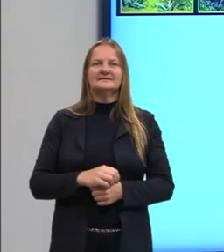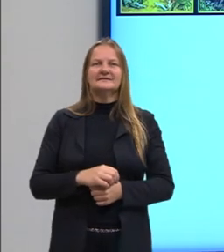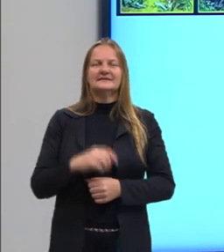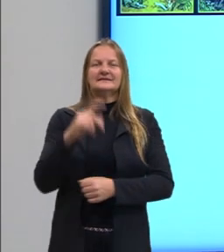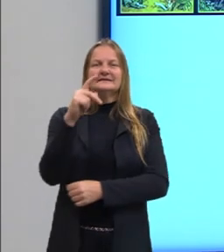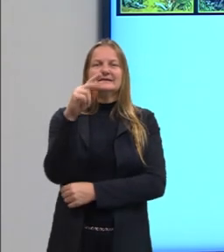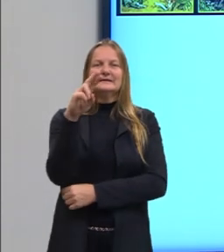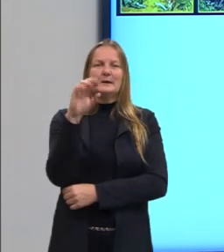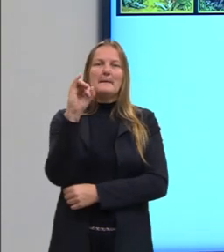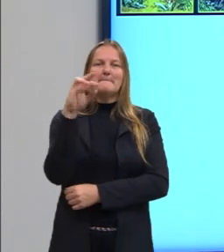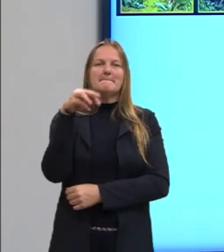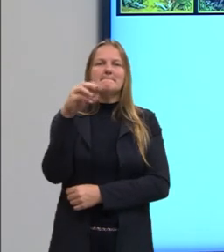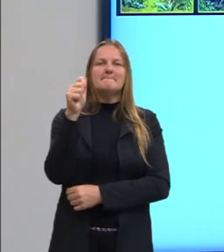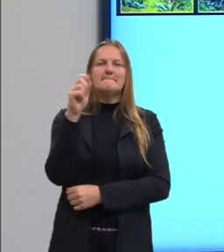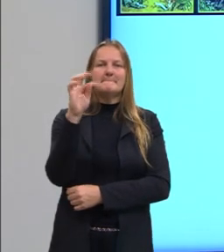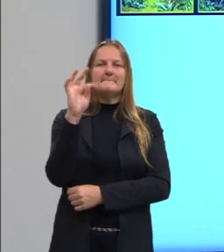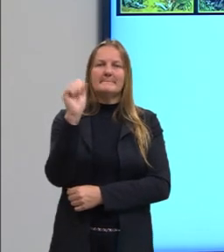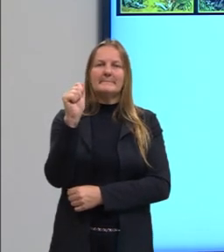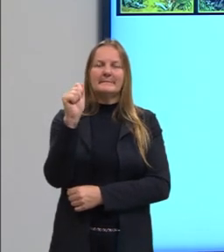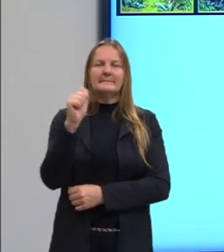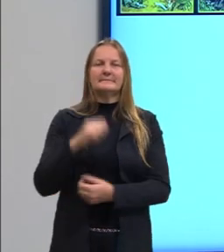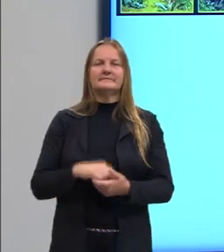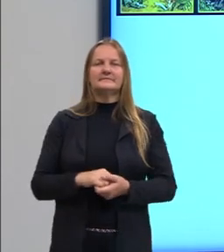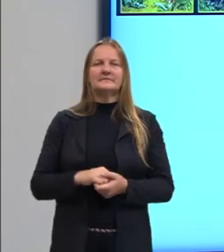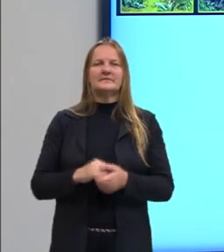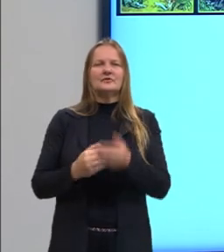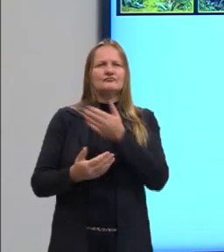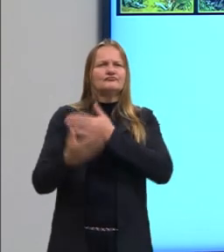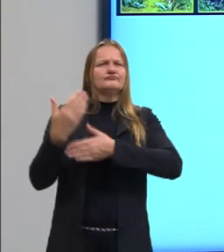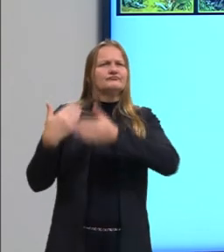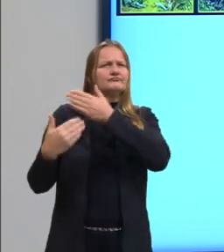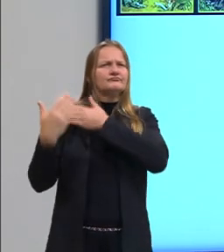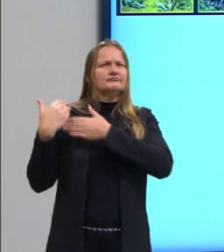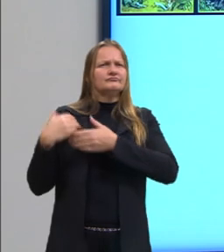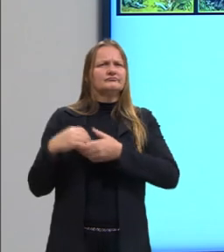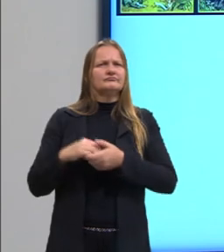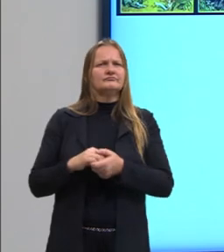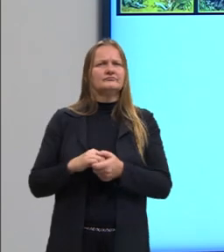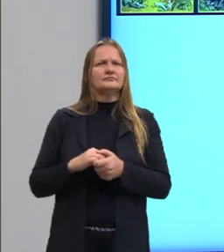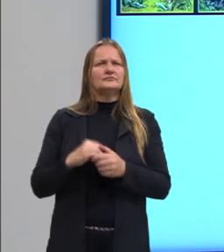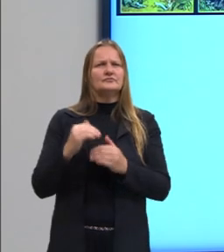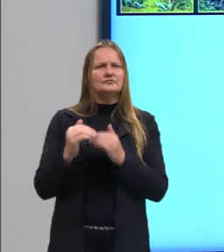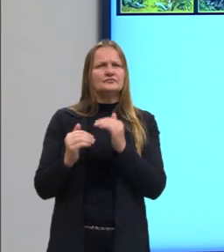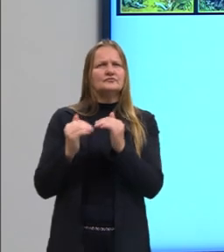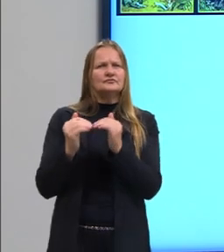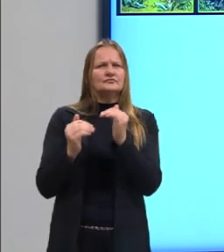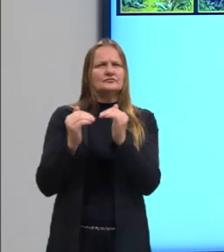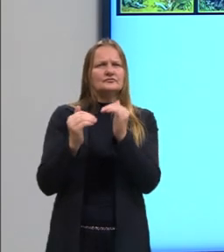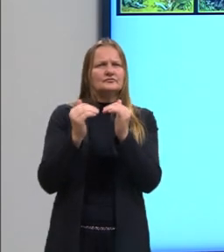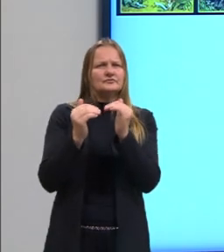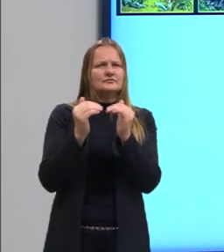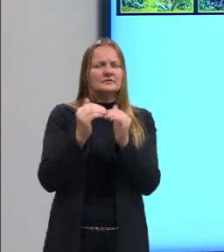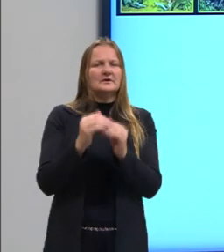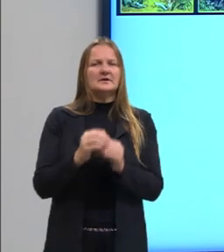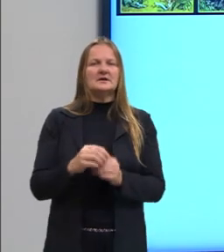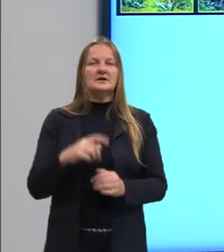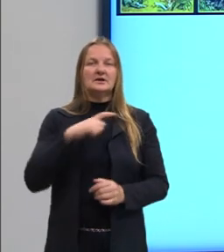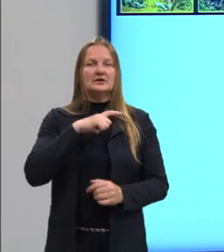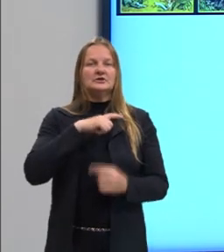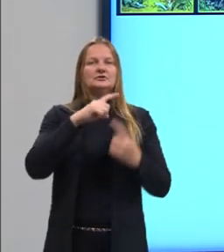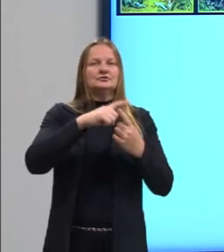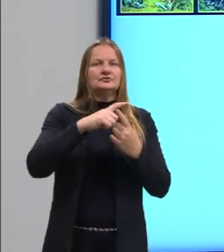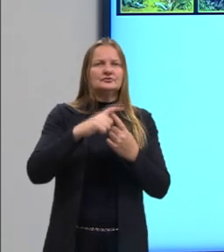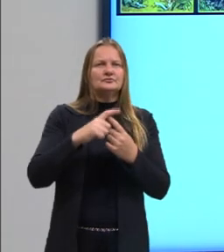origem do ser humano lá, primitivos, e depois a evolução, então, segue uma sequência de